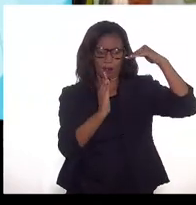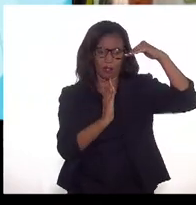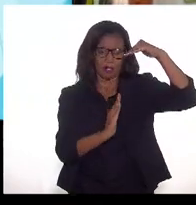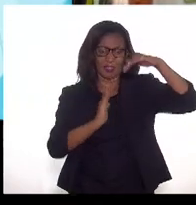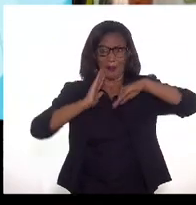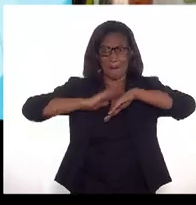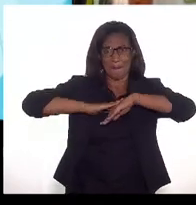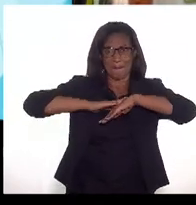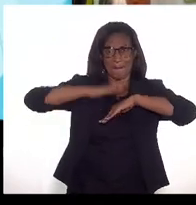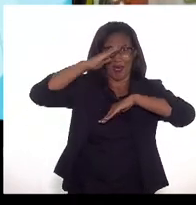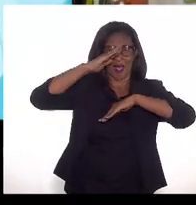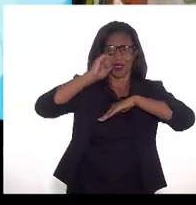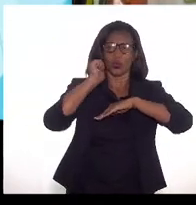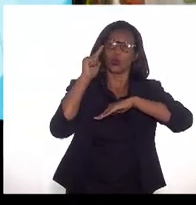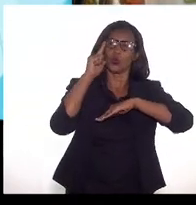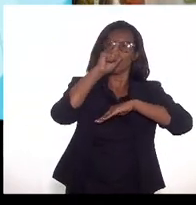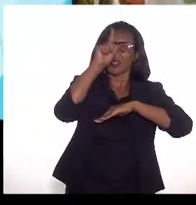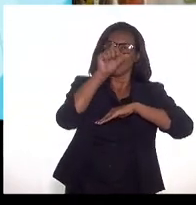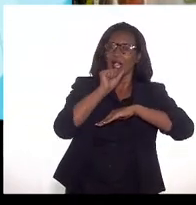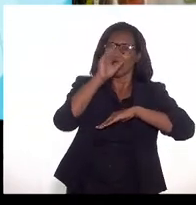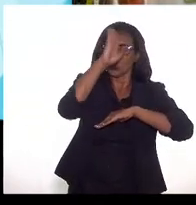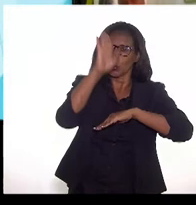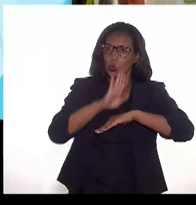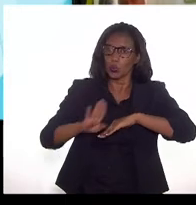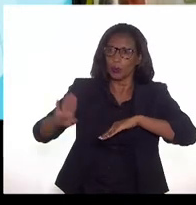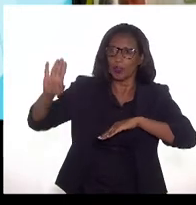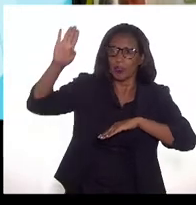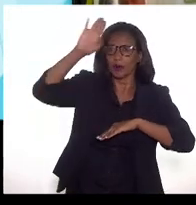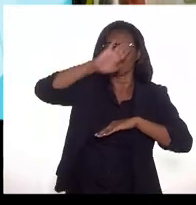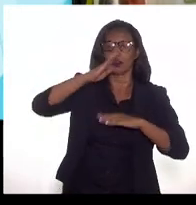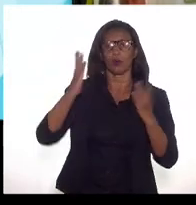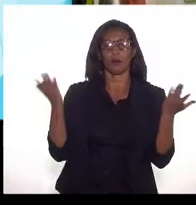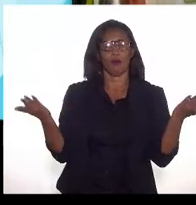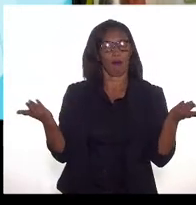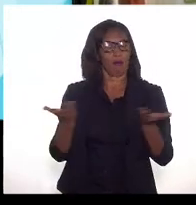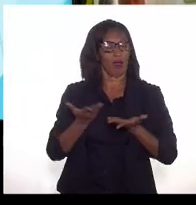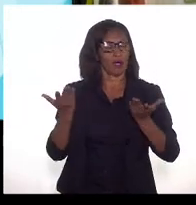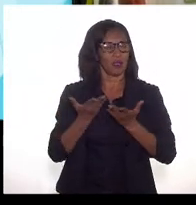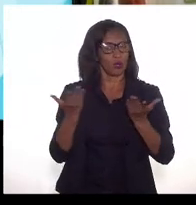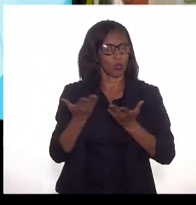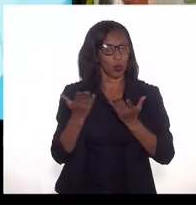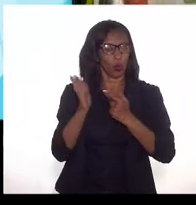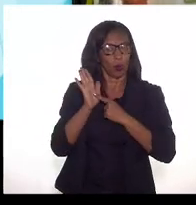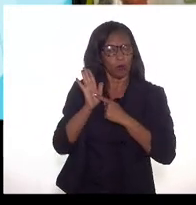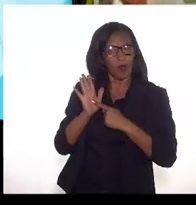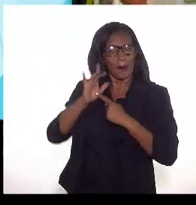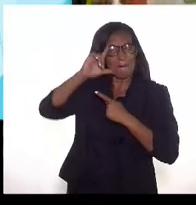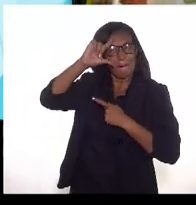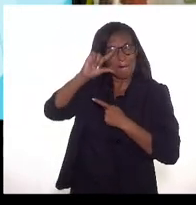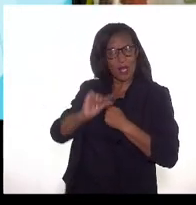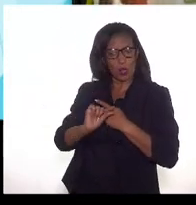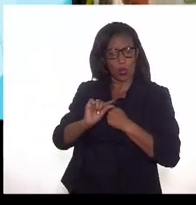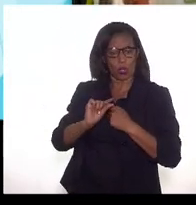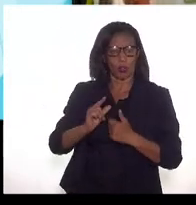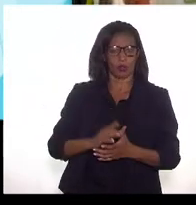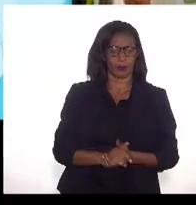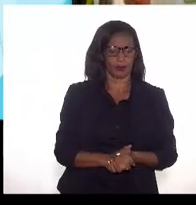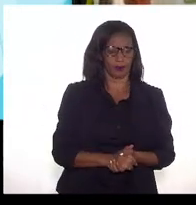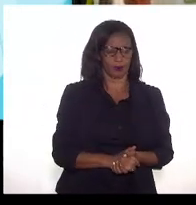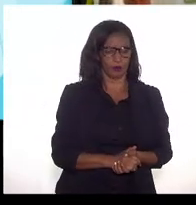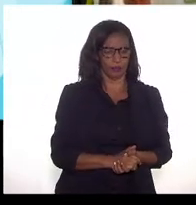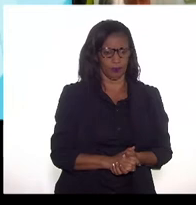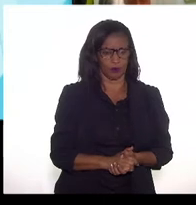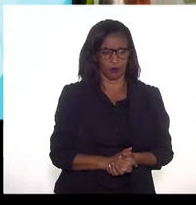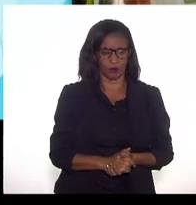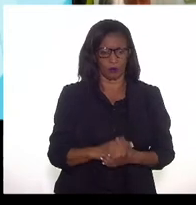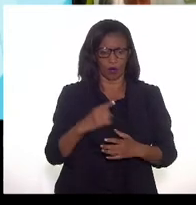de gás do Brasil, mas hoje é significativamente menor, nós